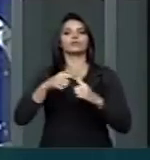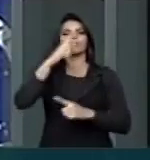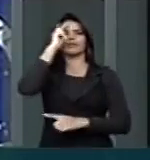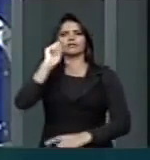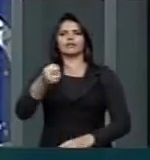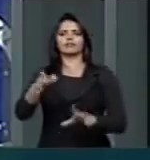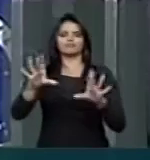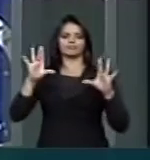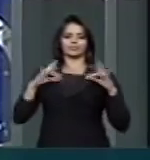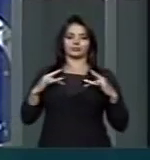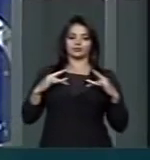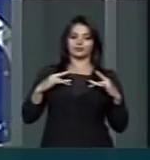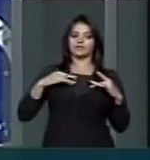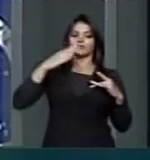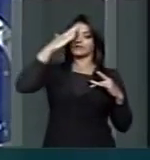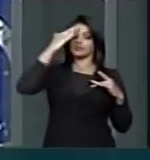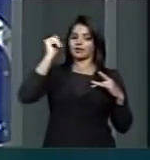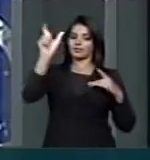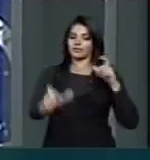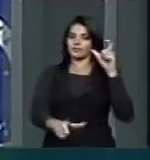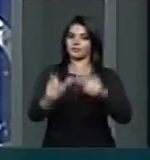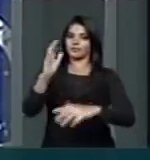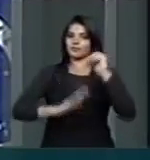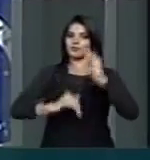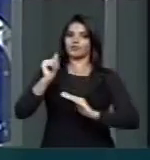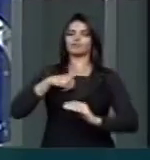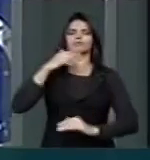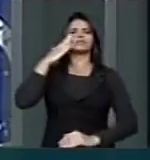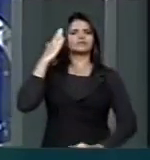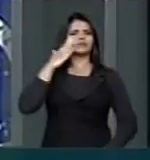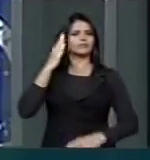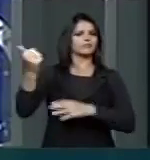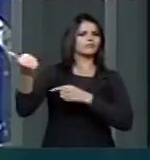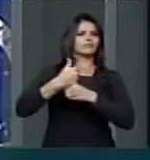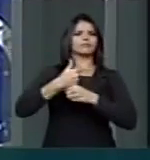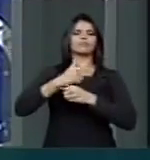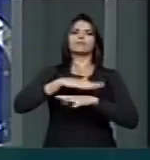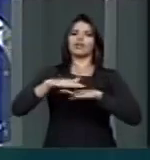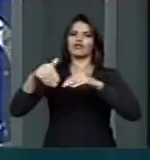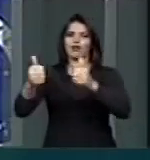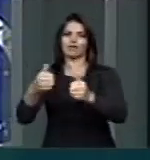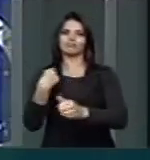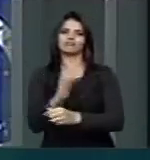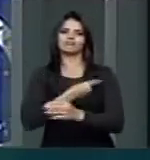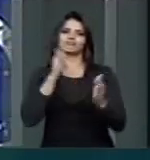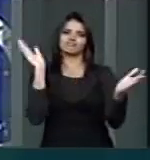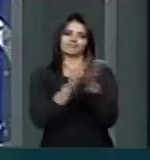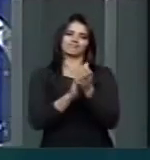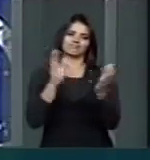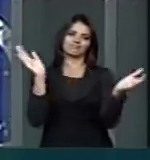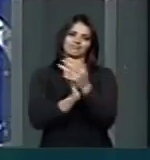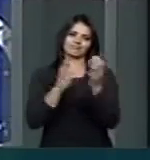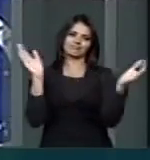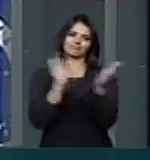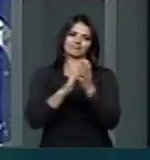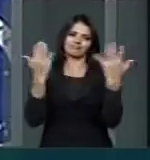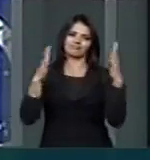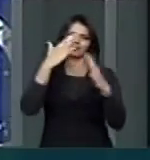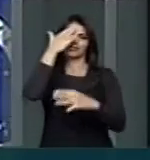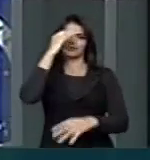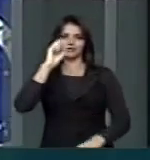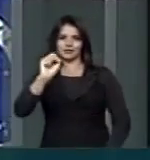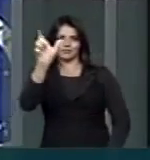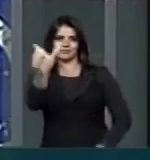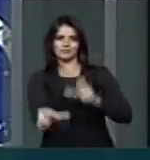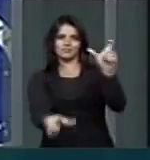absorve sabe, portanto, mais do que todos nós. Portanto, fica aqui o nosso reconhecimento, a sabedoria de todos aqueles que